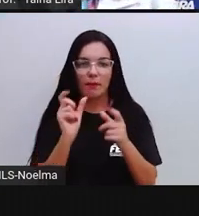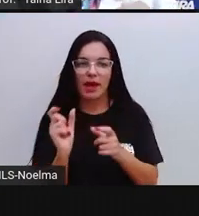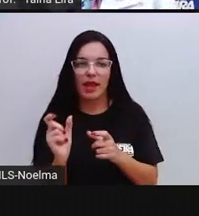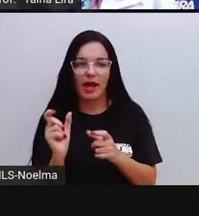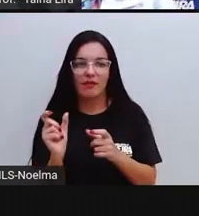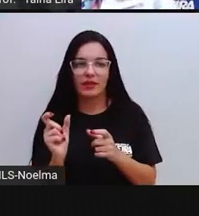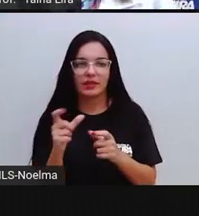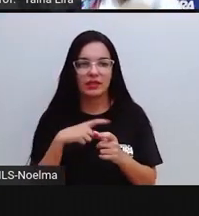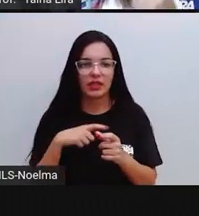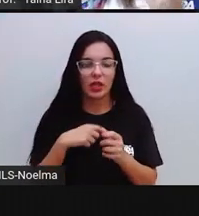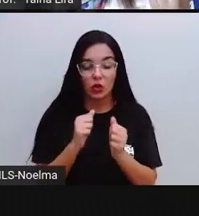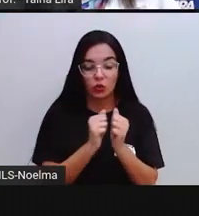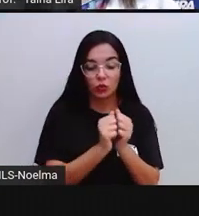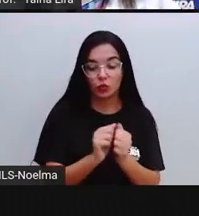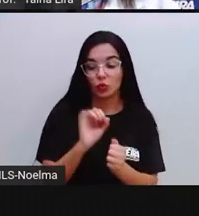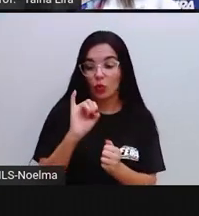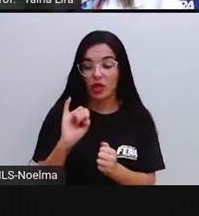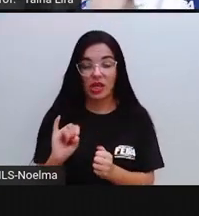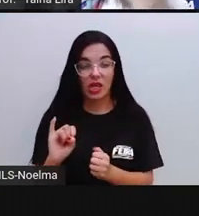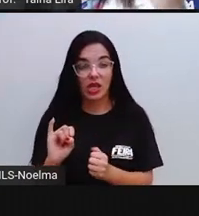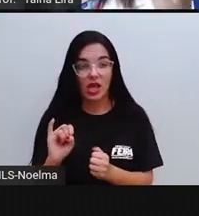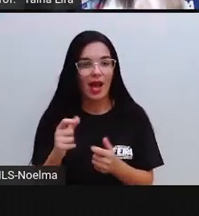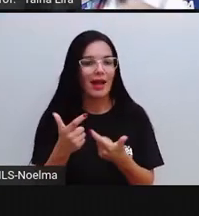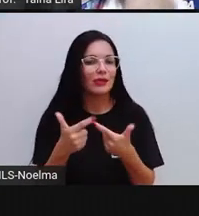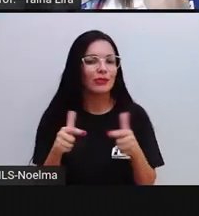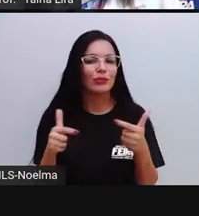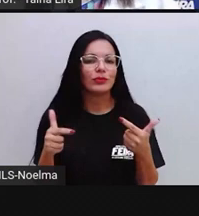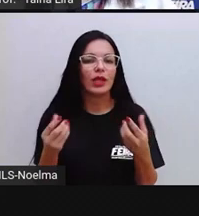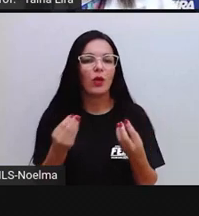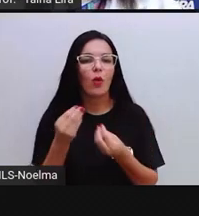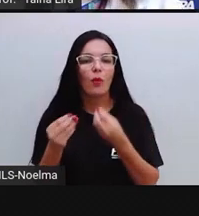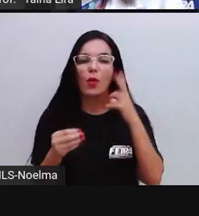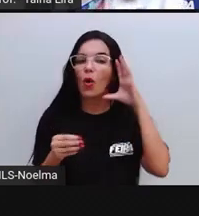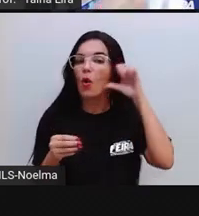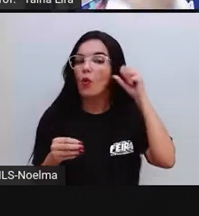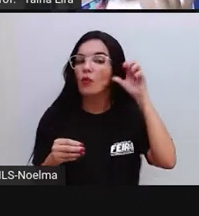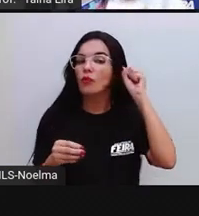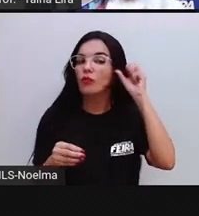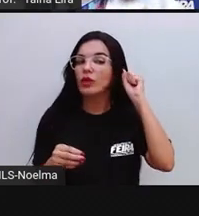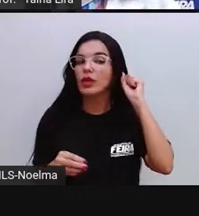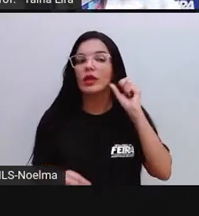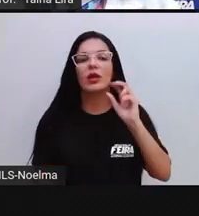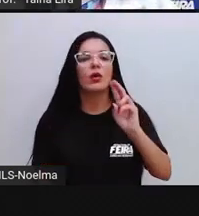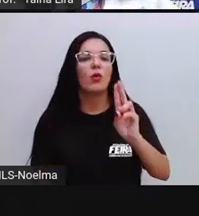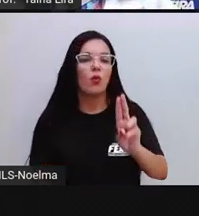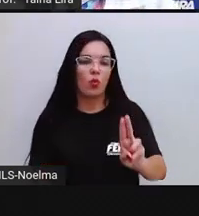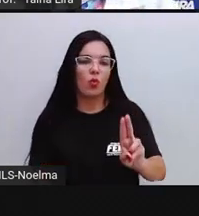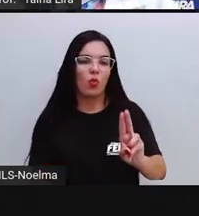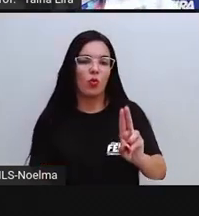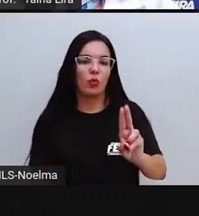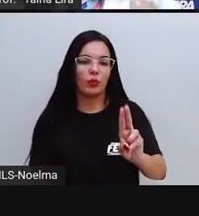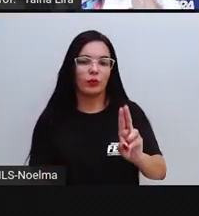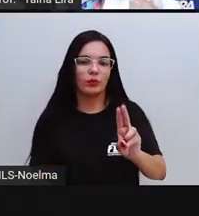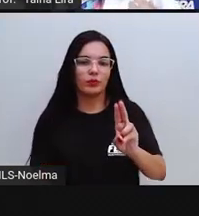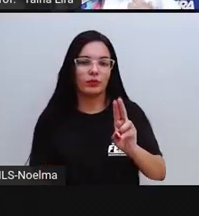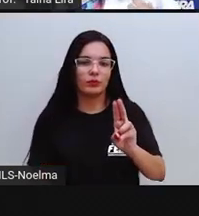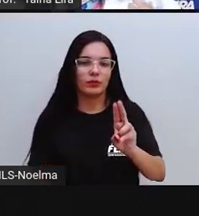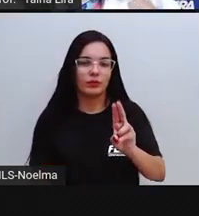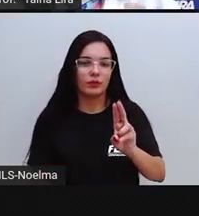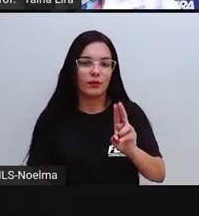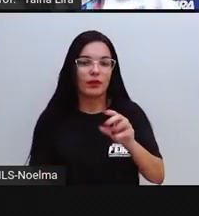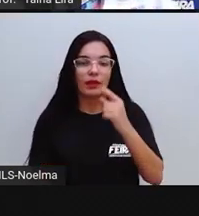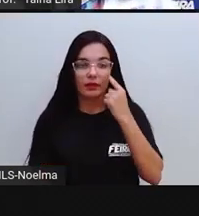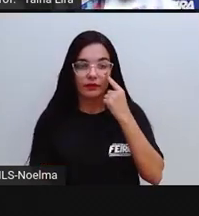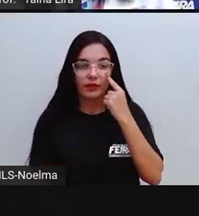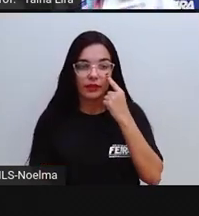pequim, quiser, estão acompanhadas do I, também poderia ser do E aqui. Aí nós não ouvimos, tá? O som do U. Aqui, como está